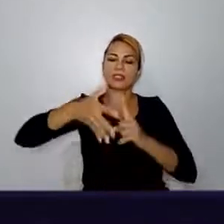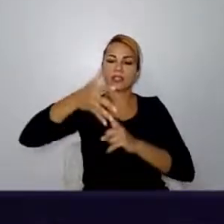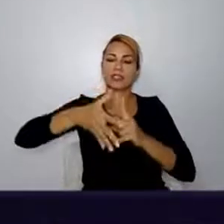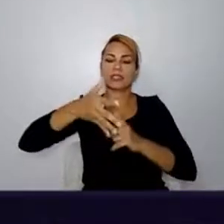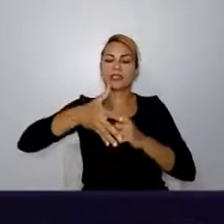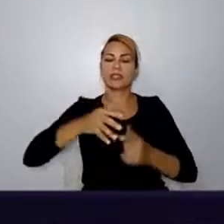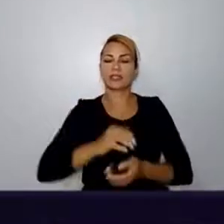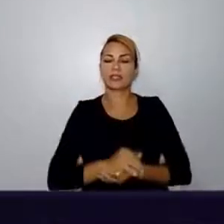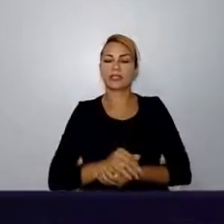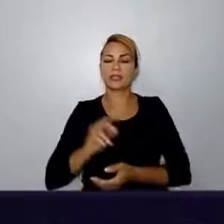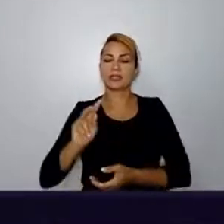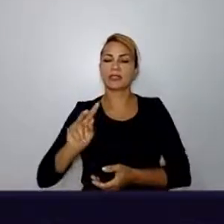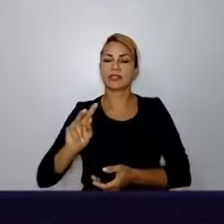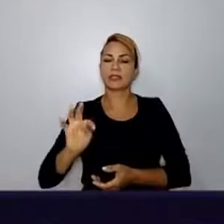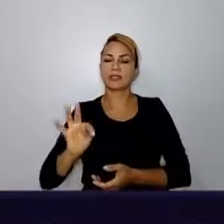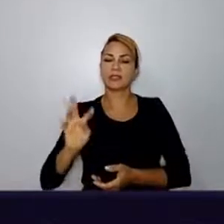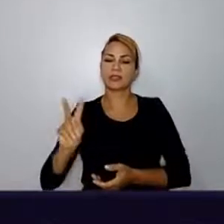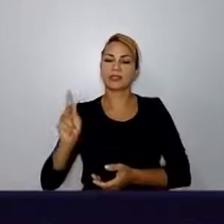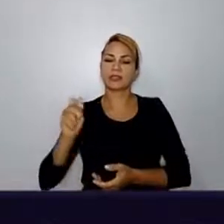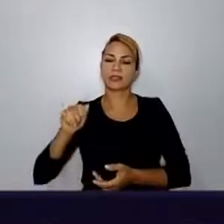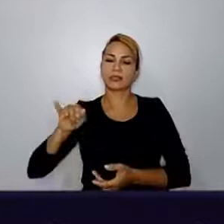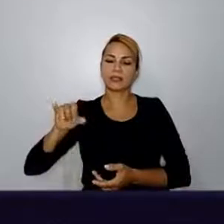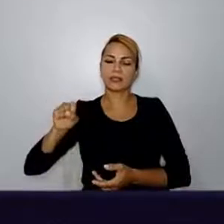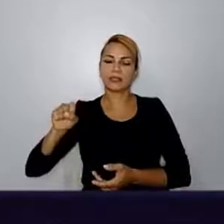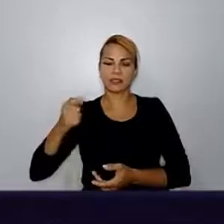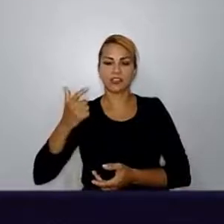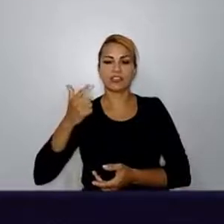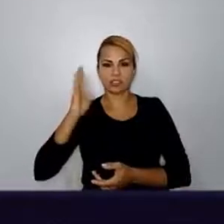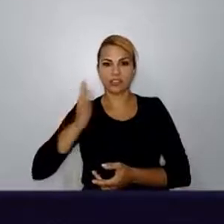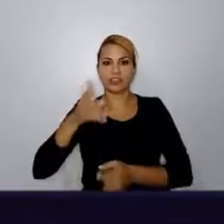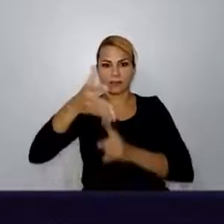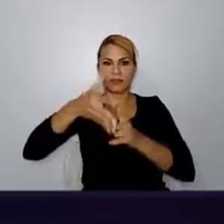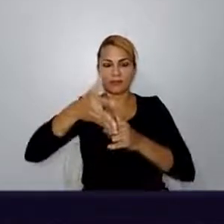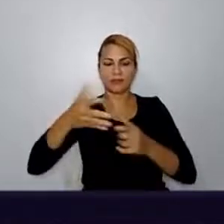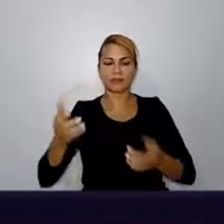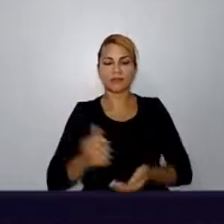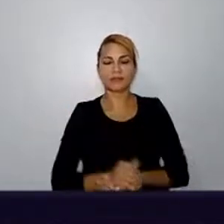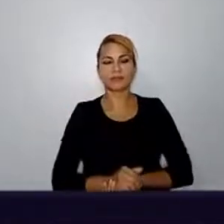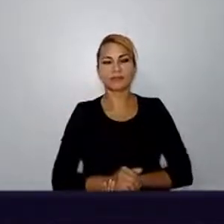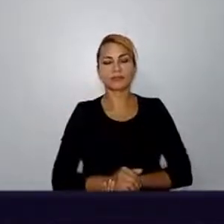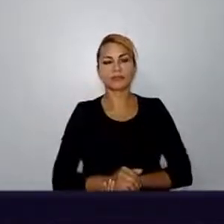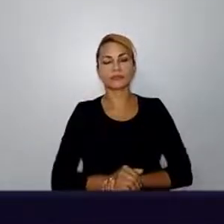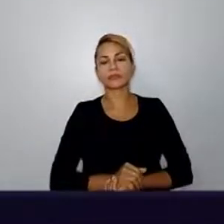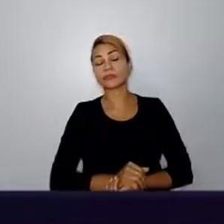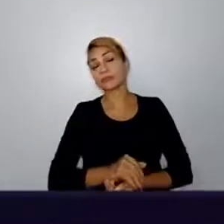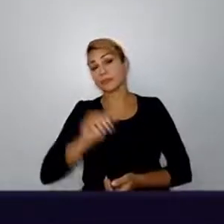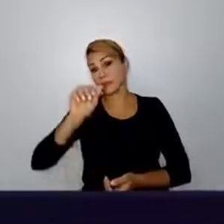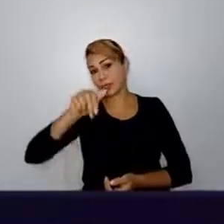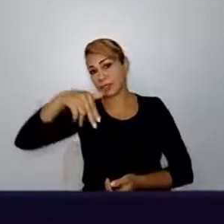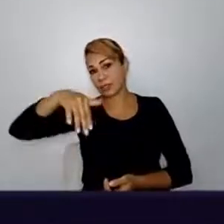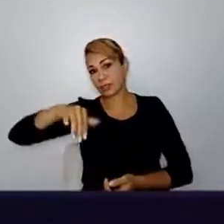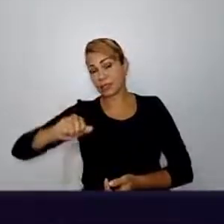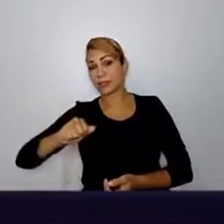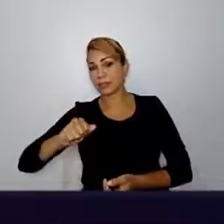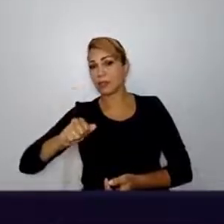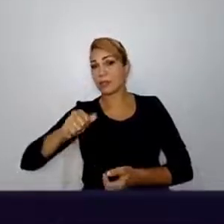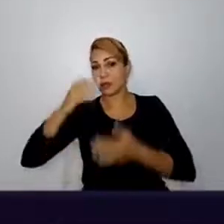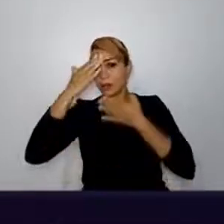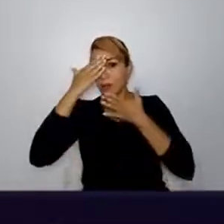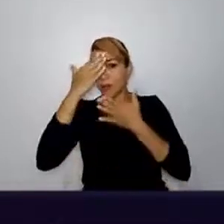Ela diz assim, Ana, obrigada pela palestra, você é uma inspiração.